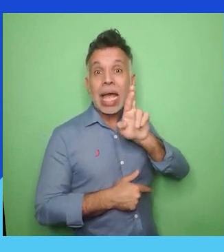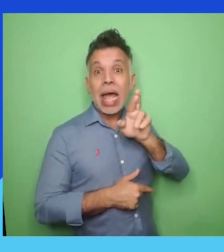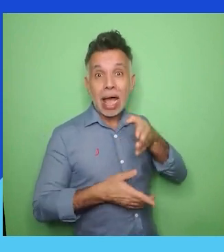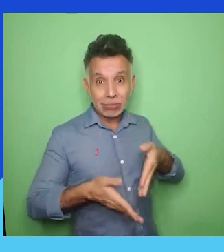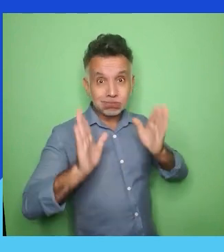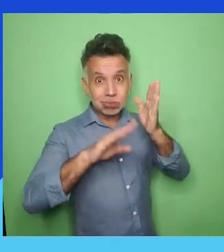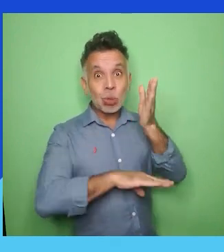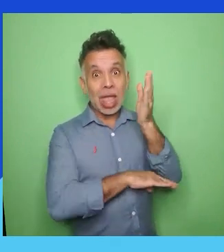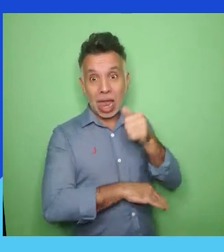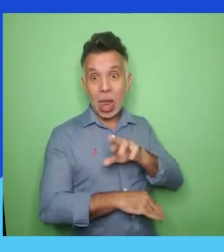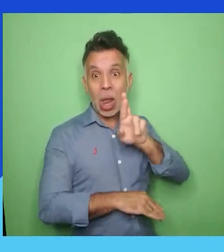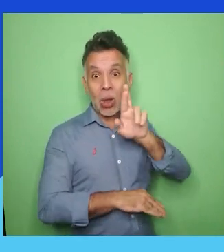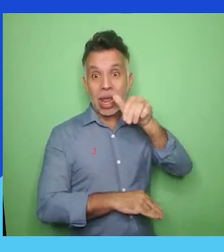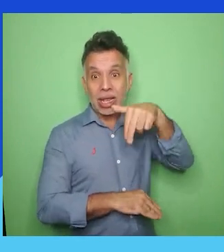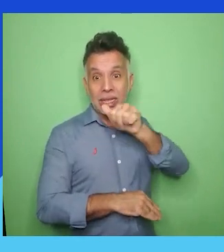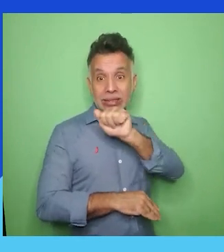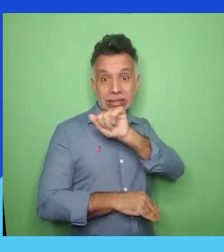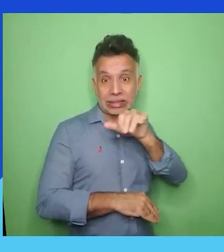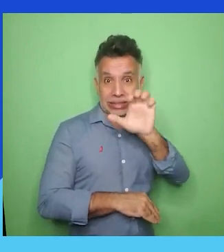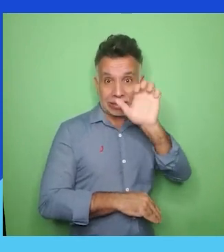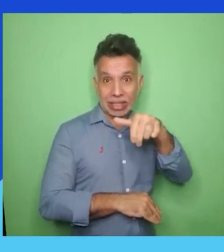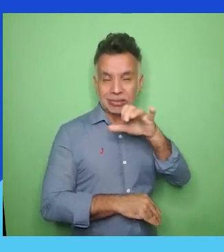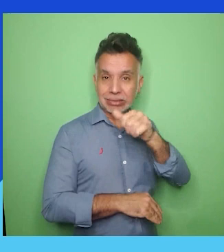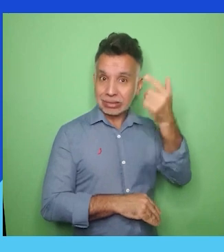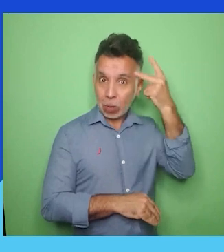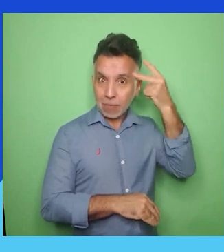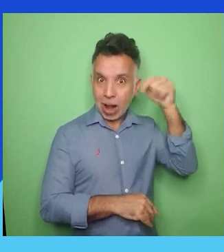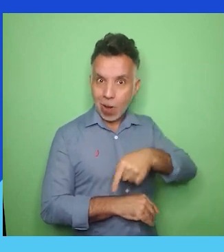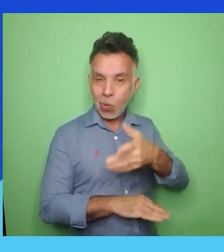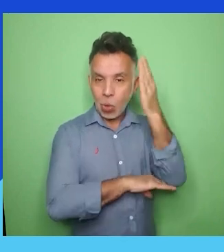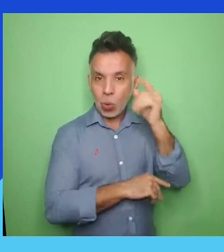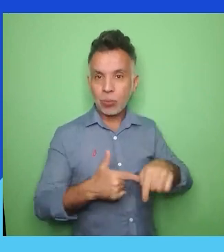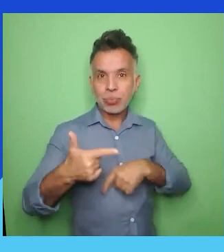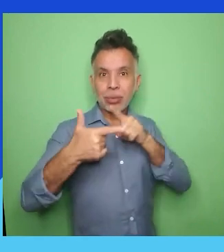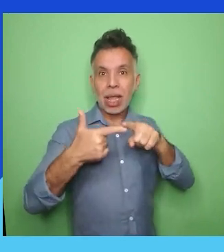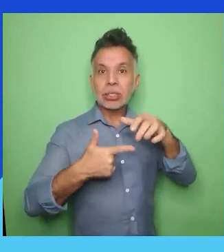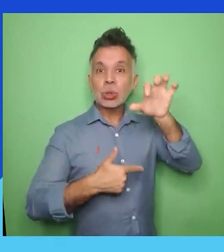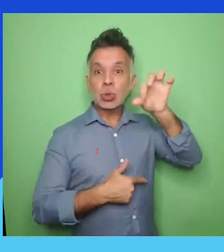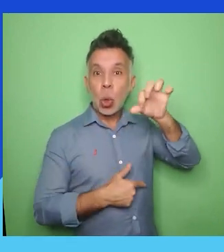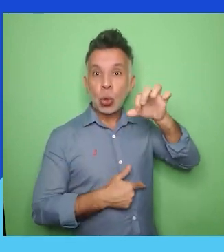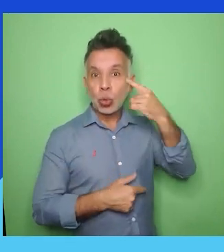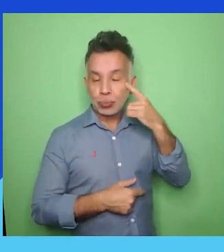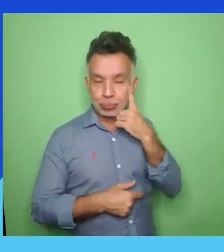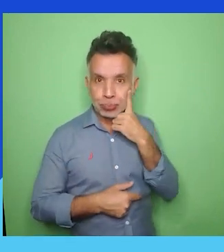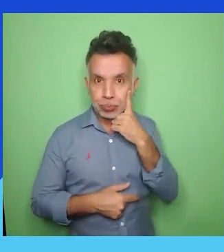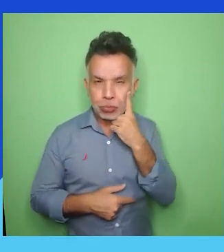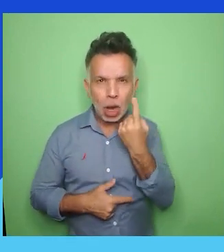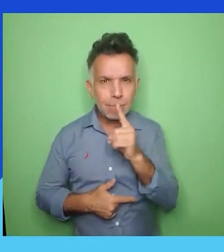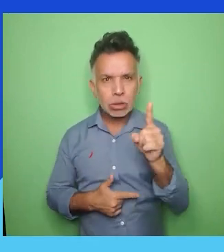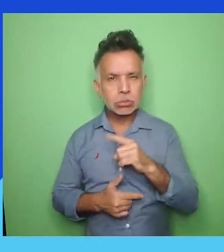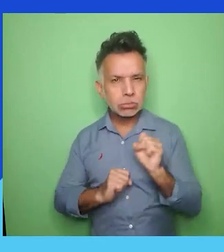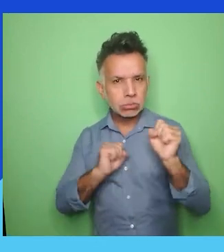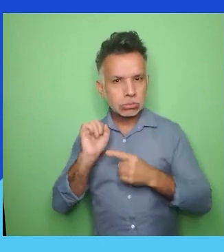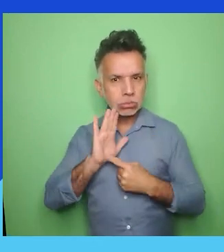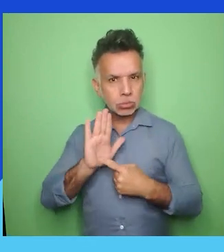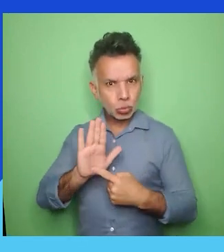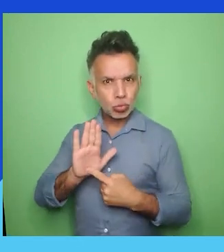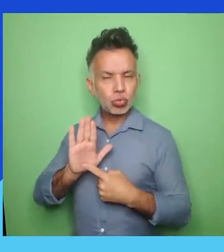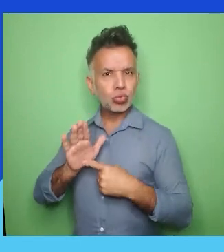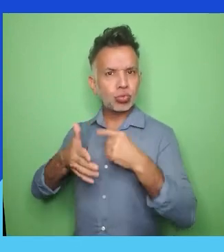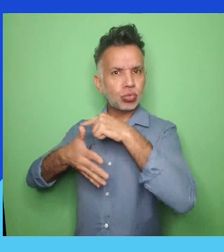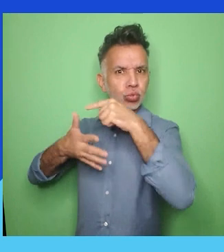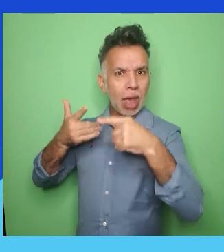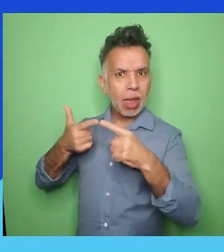Em nono lugar, a próxima empresa premiada no nosso ranking é a... Viságio! Parabéns a